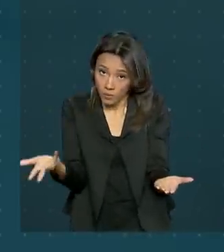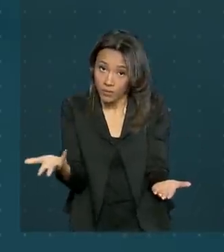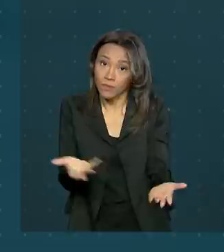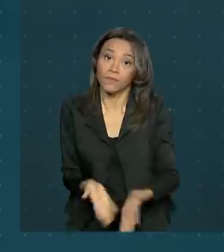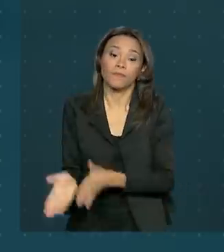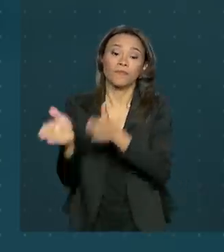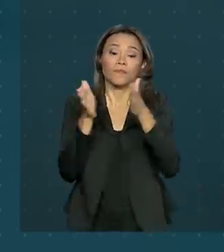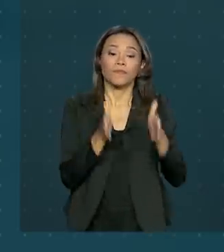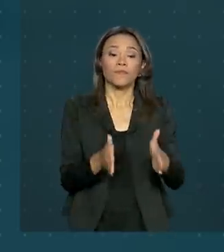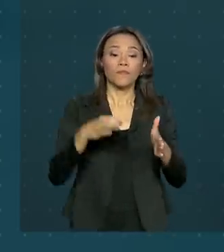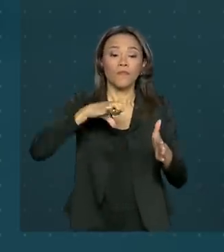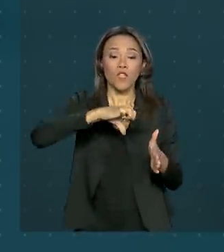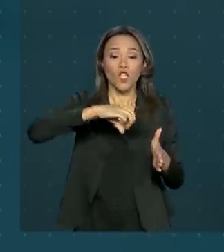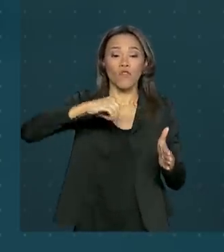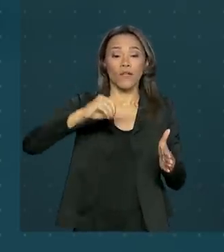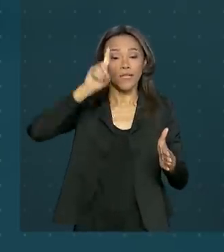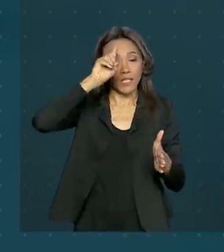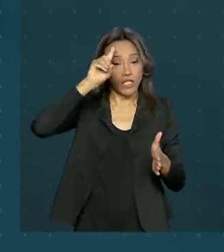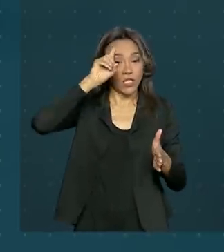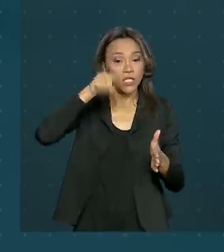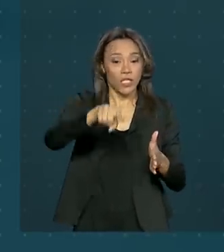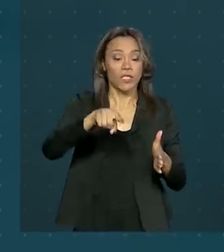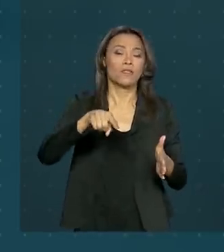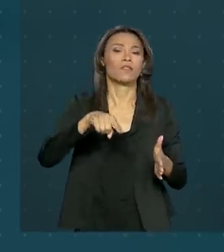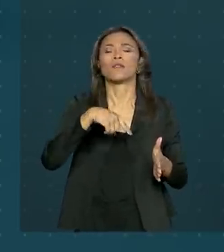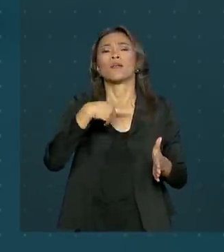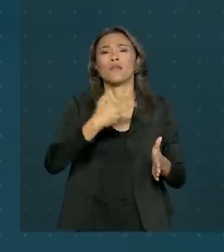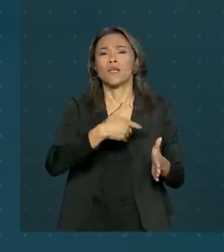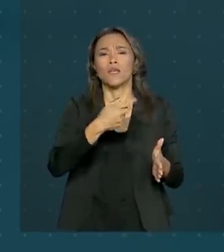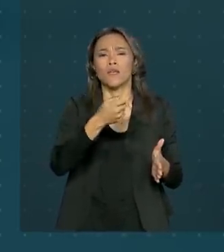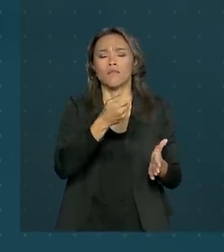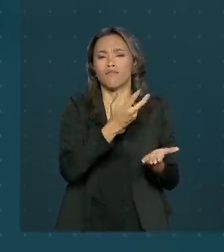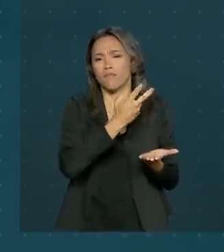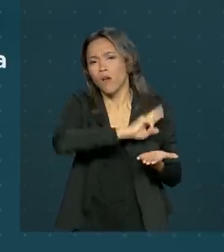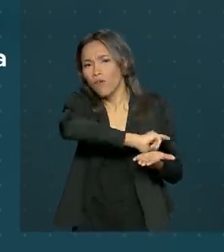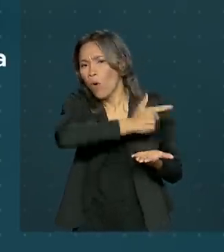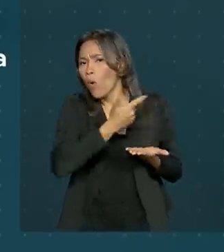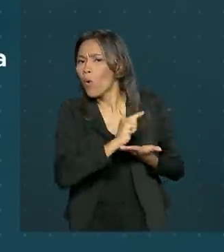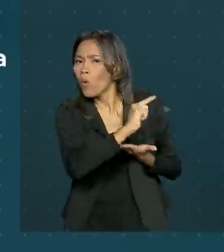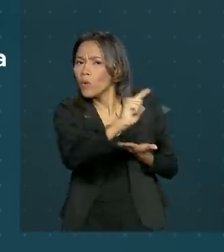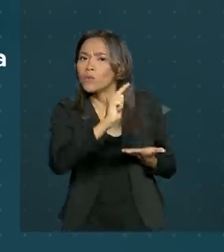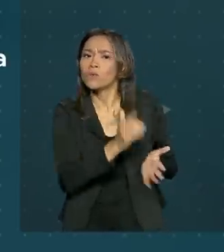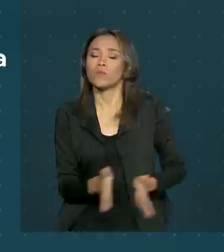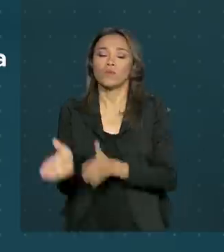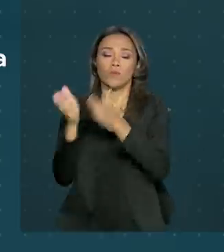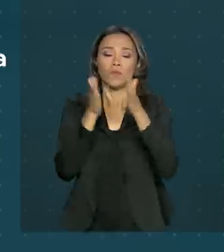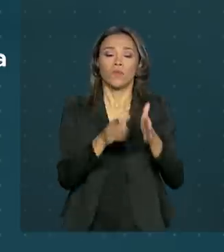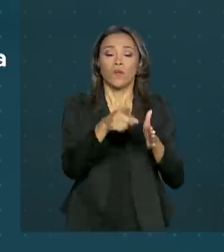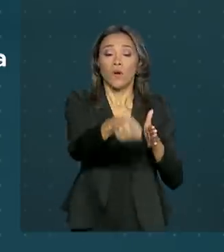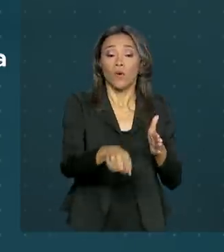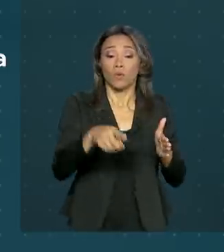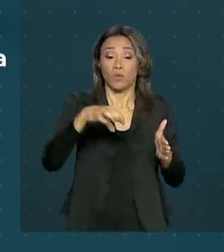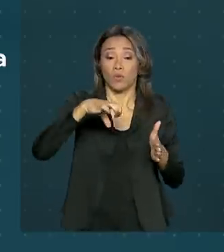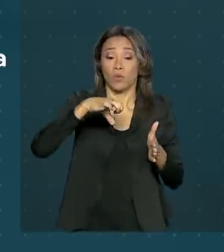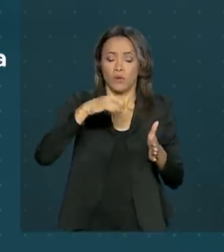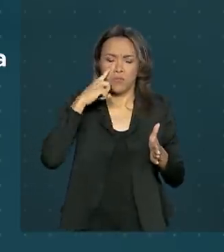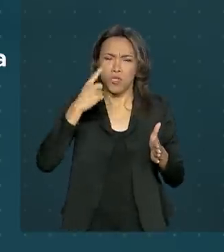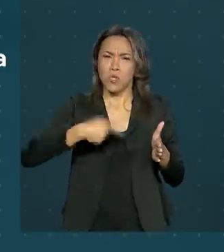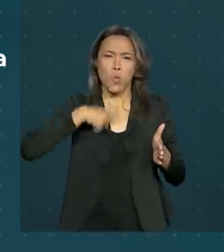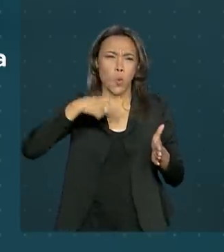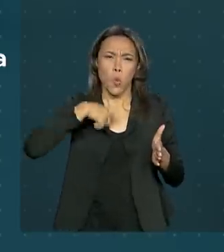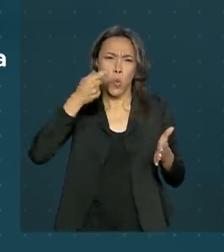E 90 dias para produtos duráveis. Já os chamados vícios ocultos, mais difíceis de serem